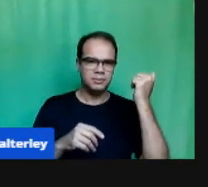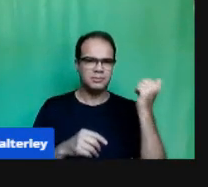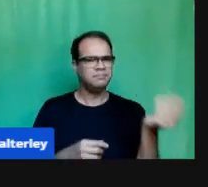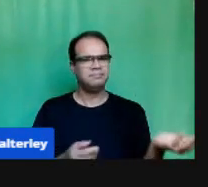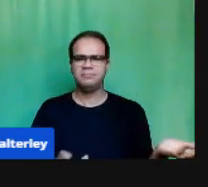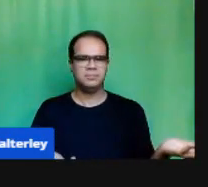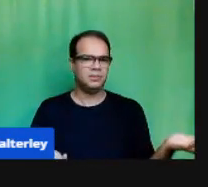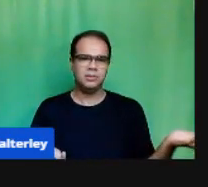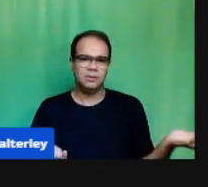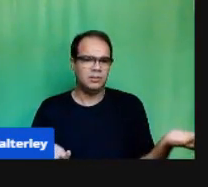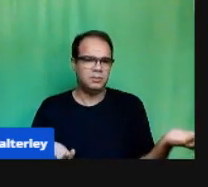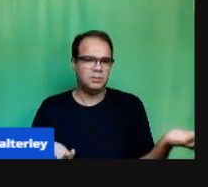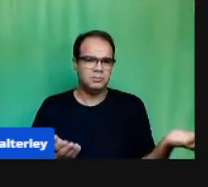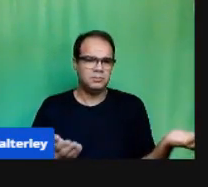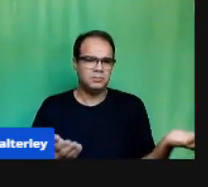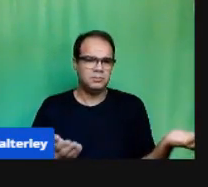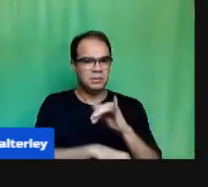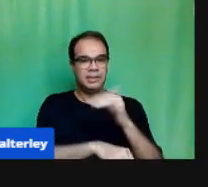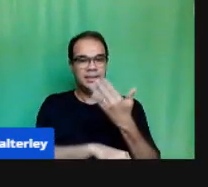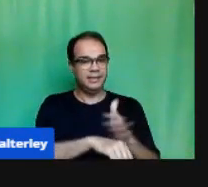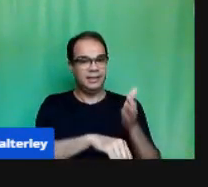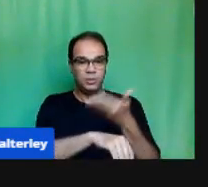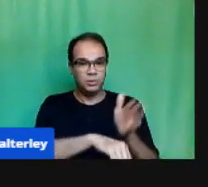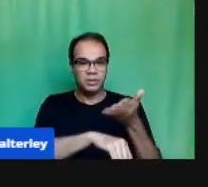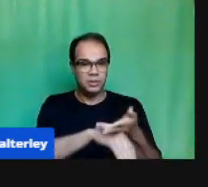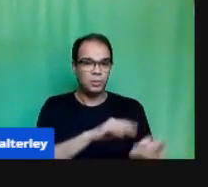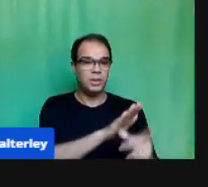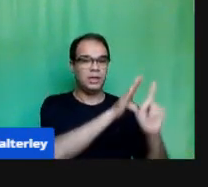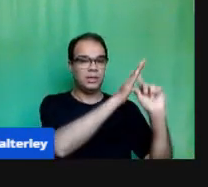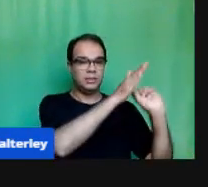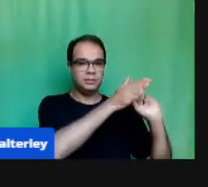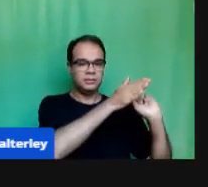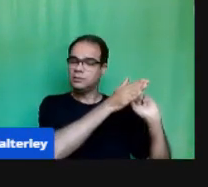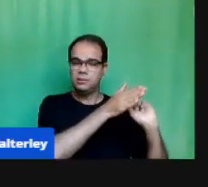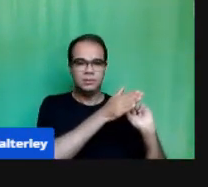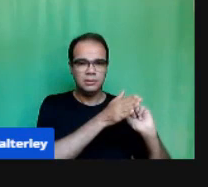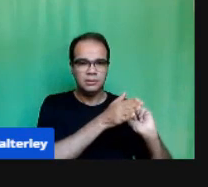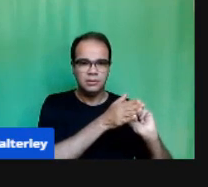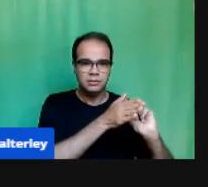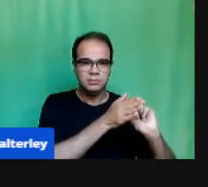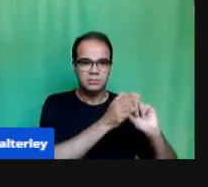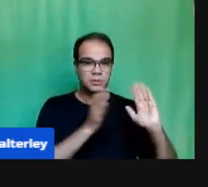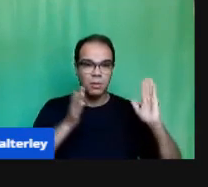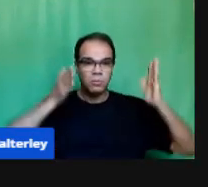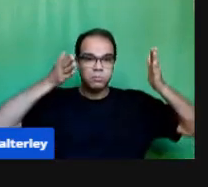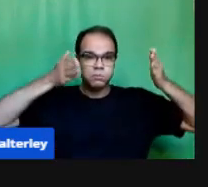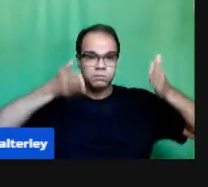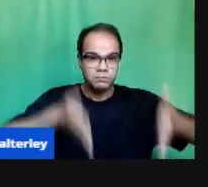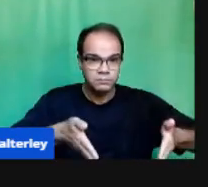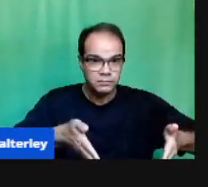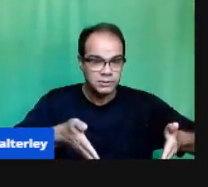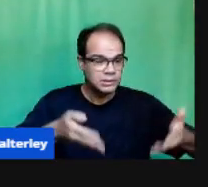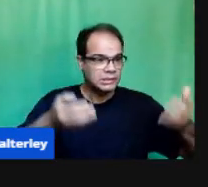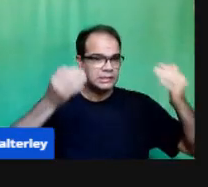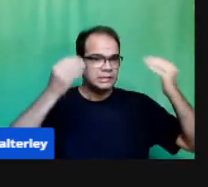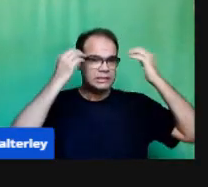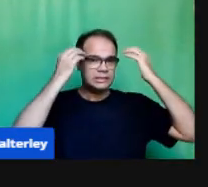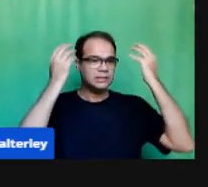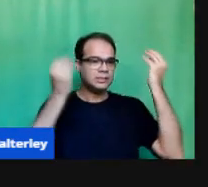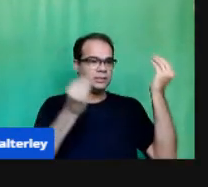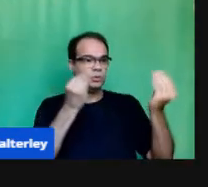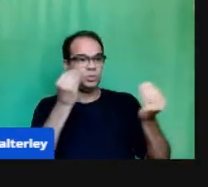caso, que nós estamos tratando aqui, da alfabetização de crianças do segundo ano do ensino fundamental.